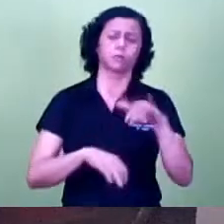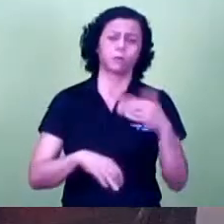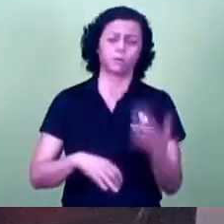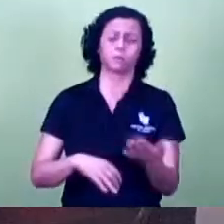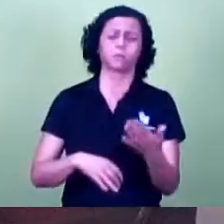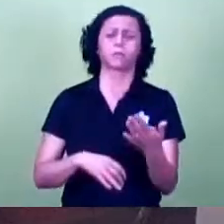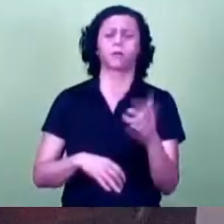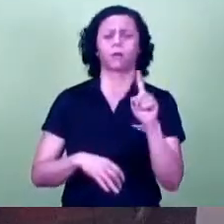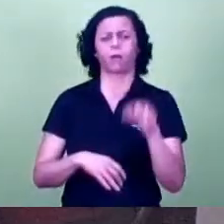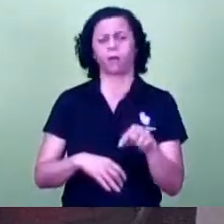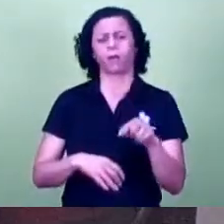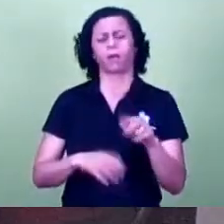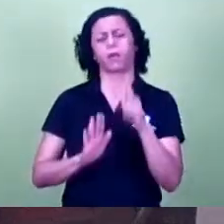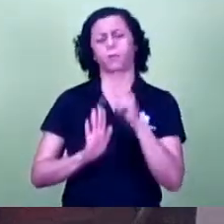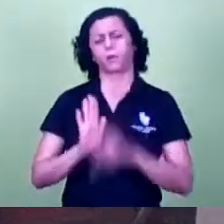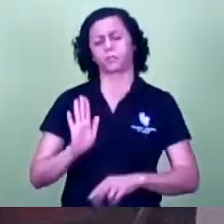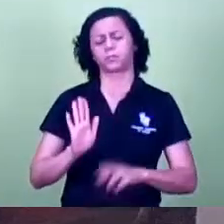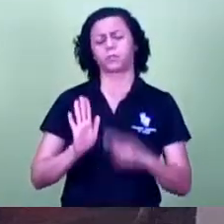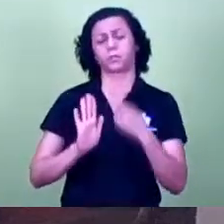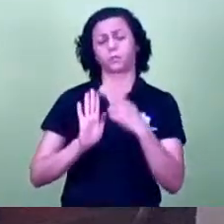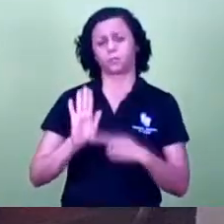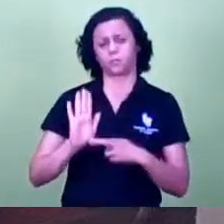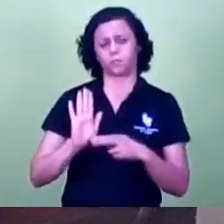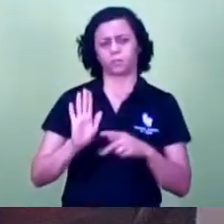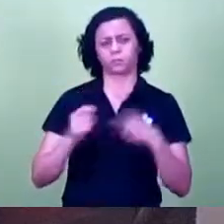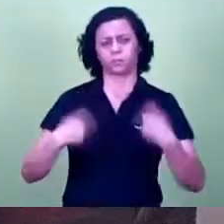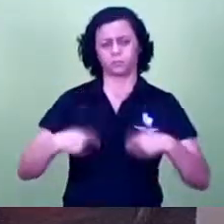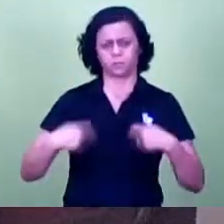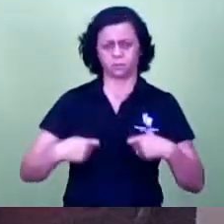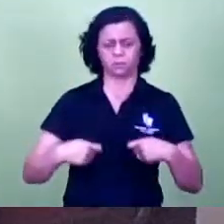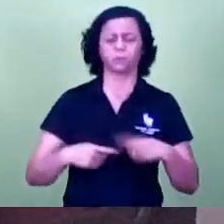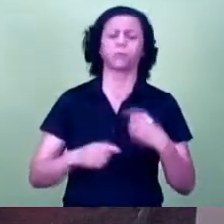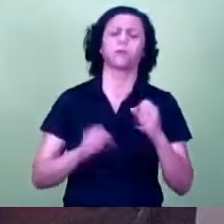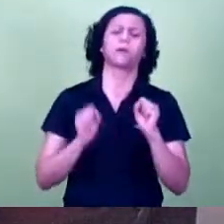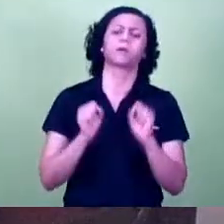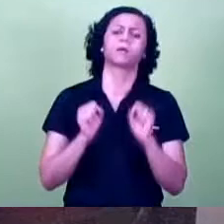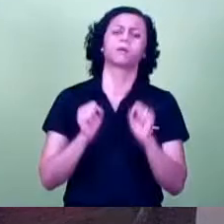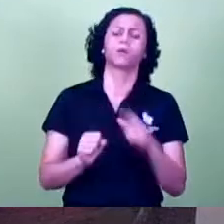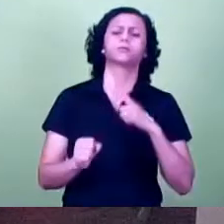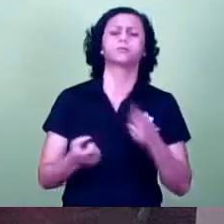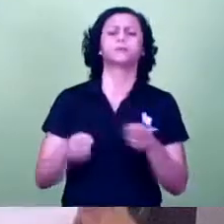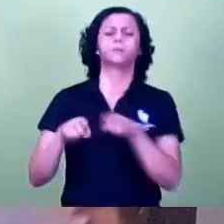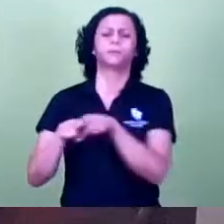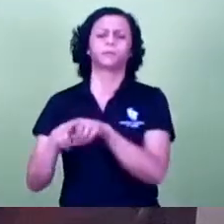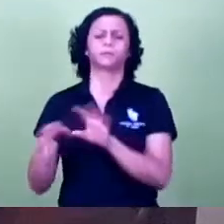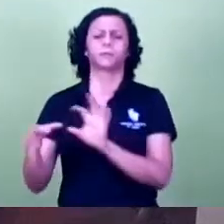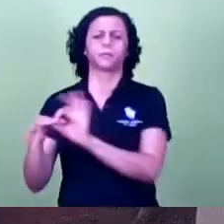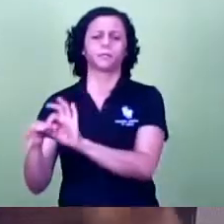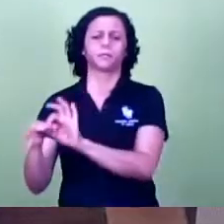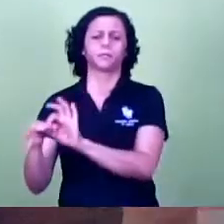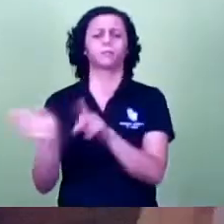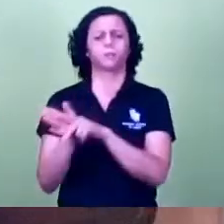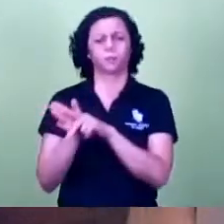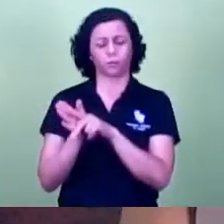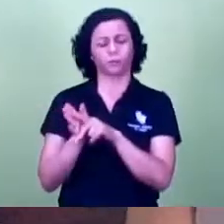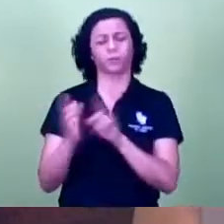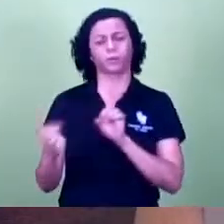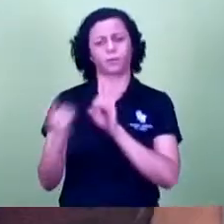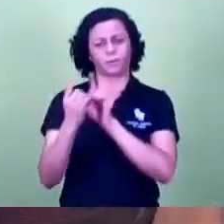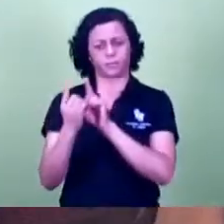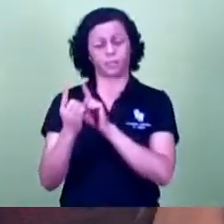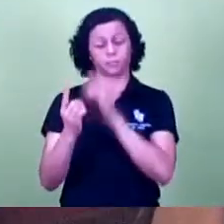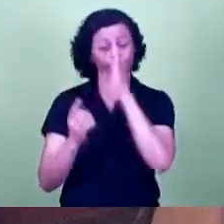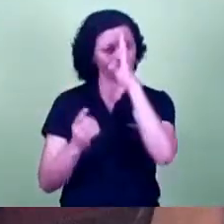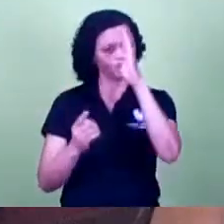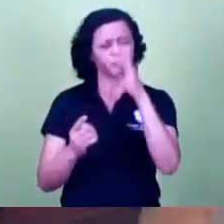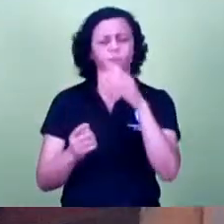através de um projeto de resolução, porque podemos fazer convênios e fazer um atendimento melhor, principalmente as mulheres